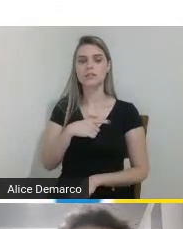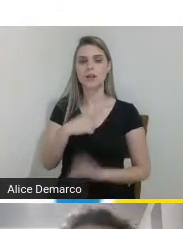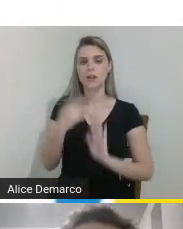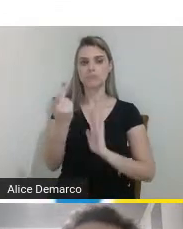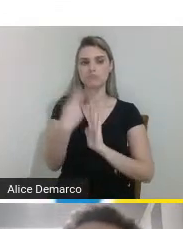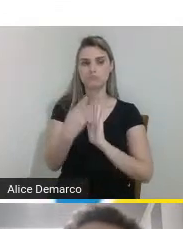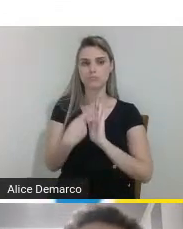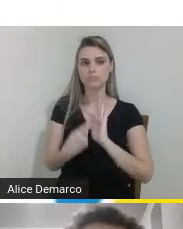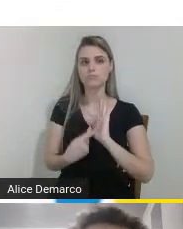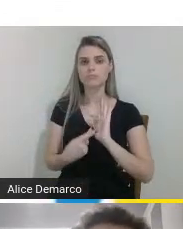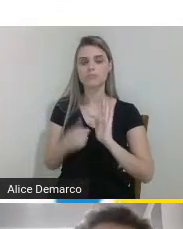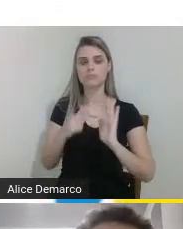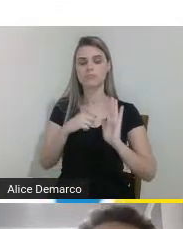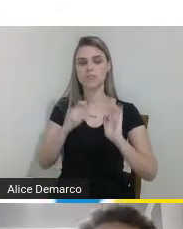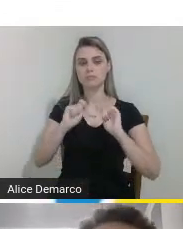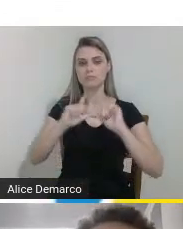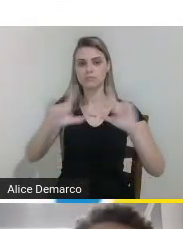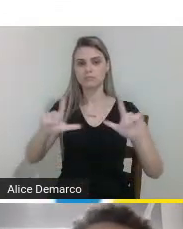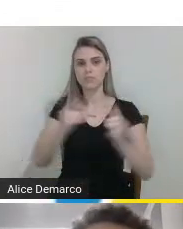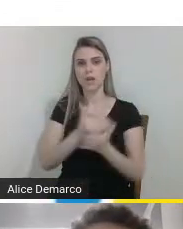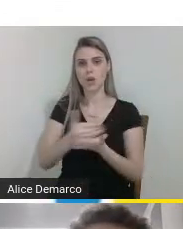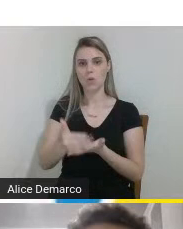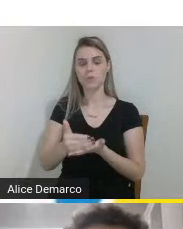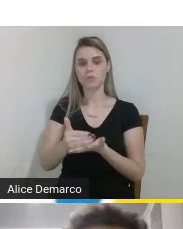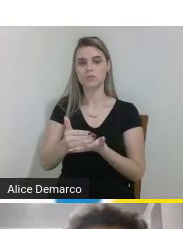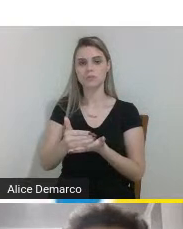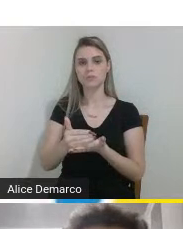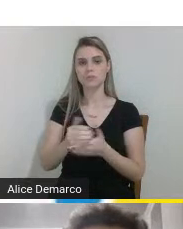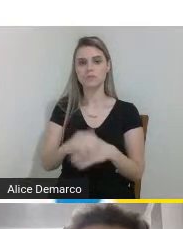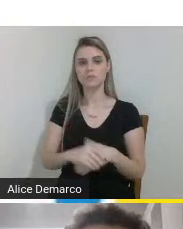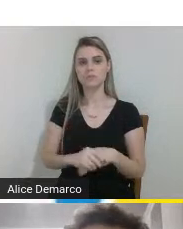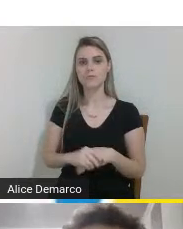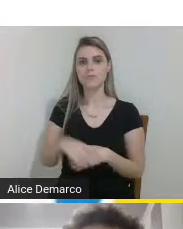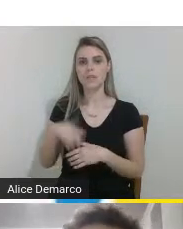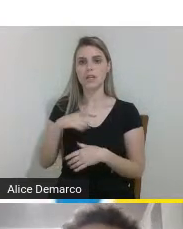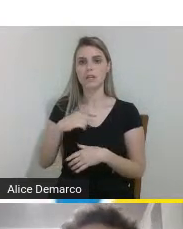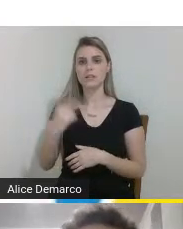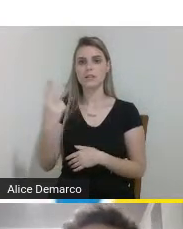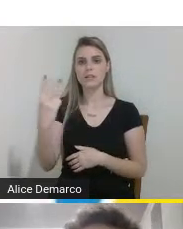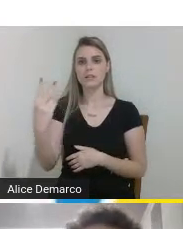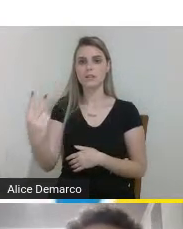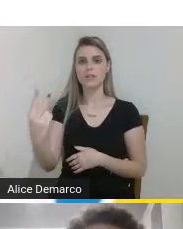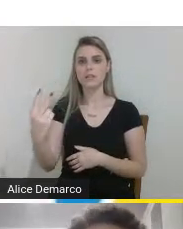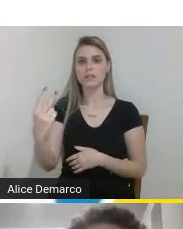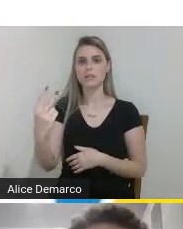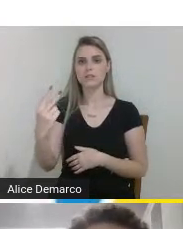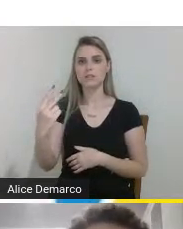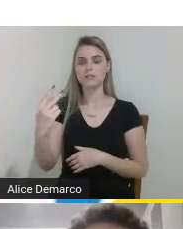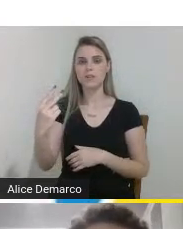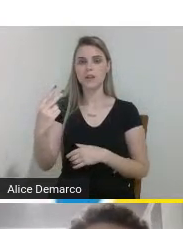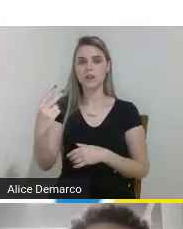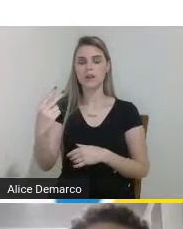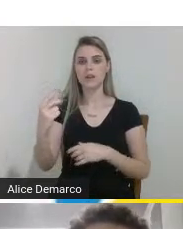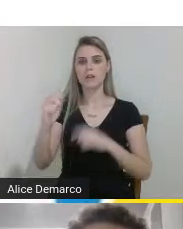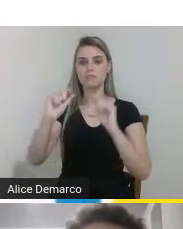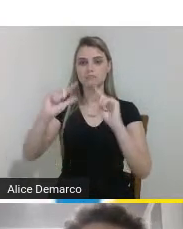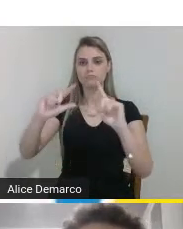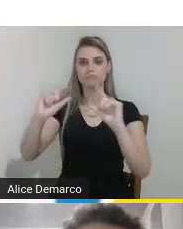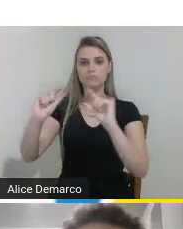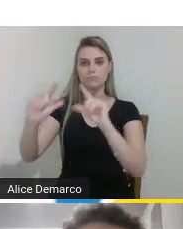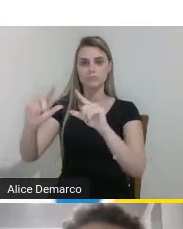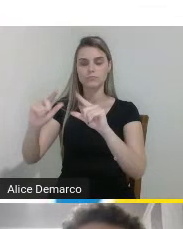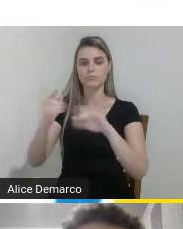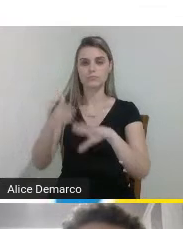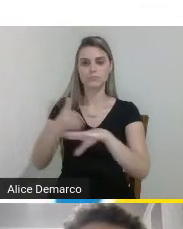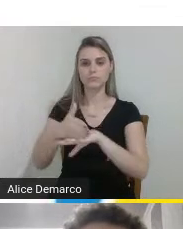a tela inicial na parte superior nós temos dois botões que são o registrar e o fazer login e aqui nós